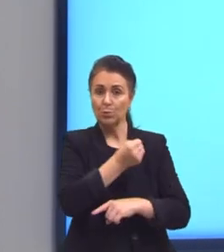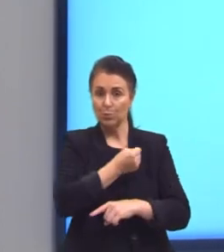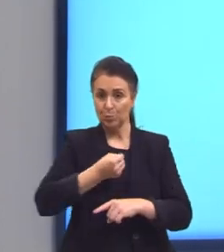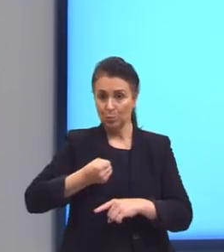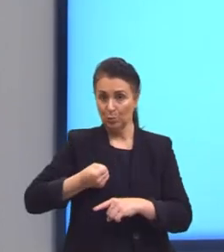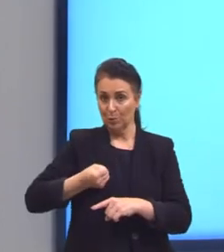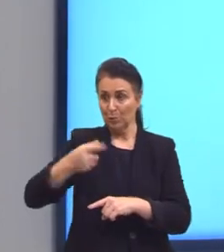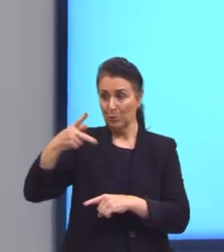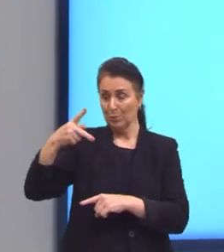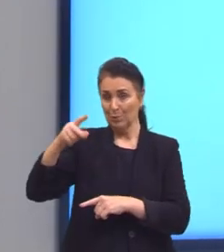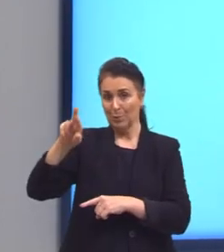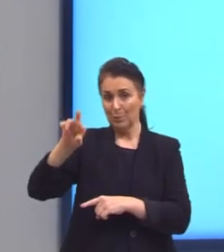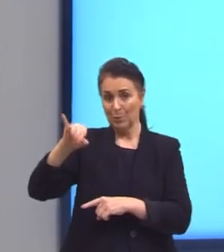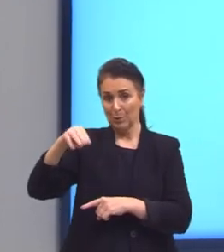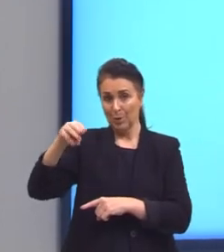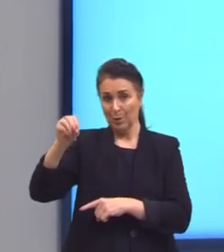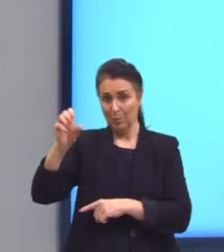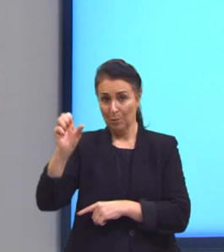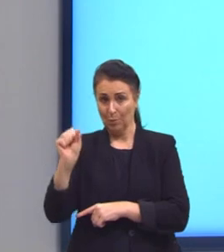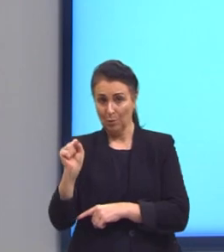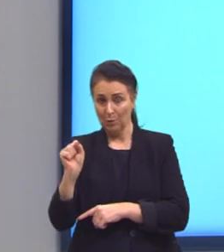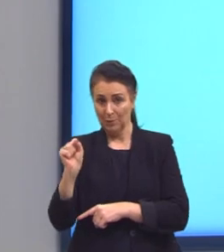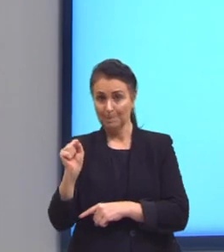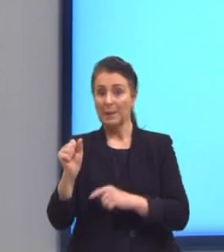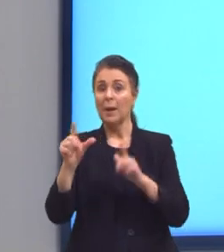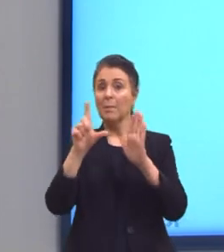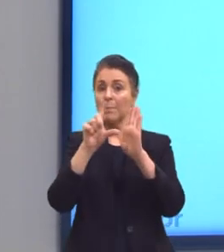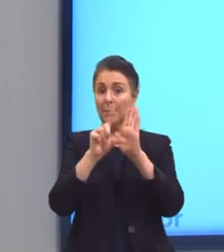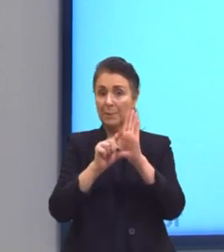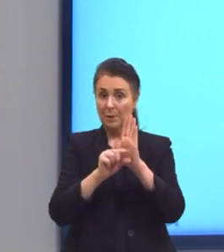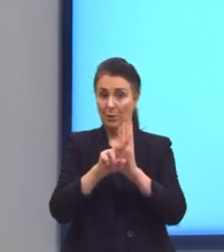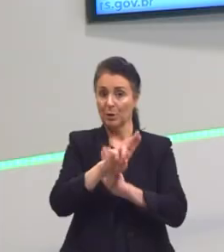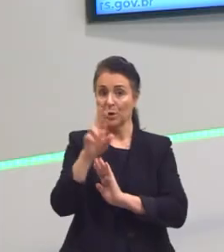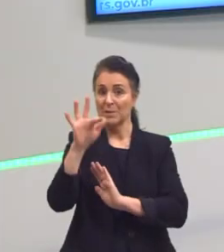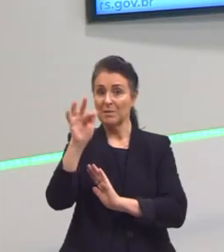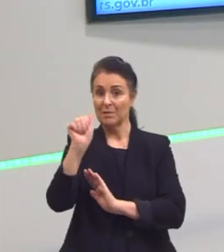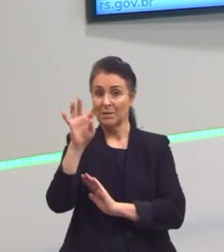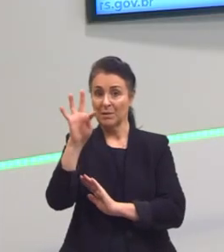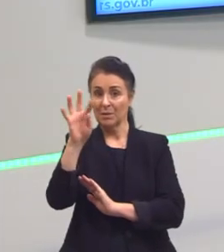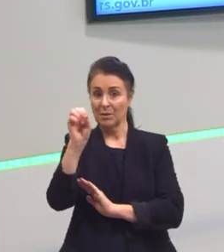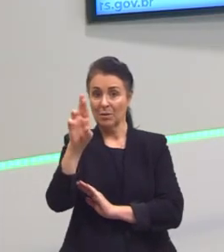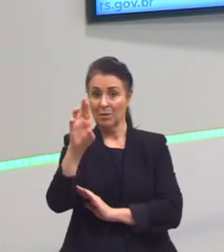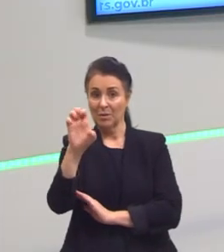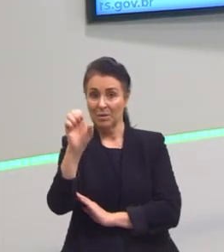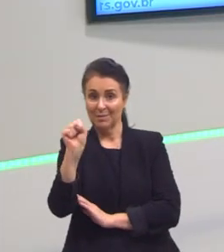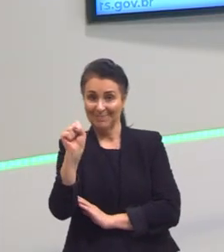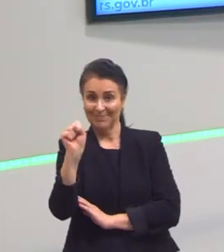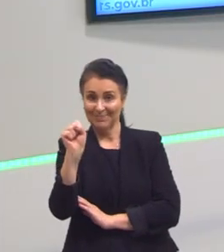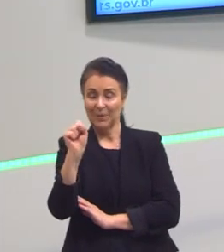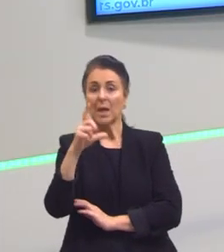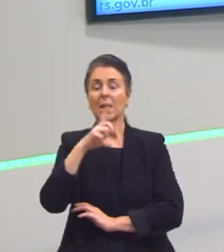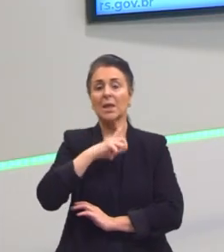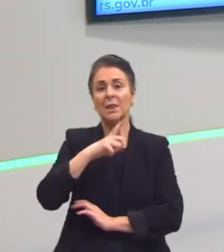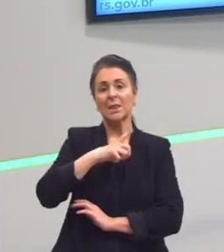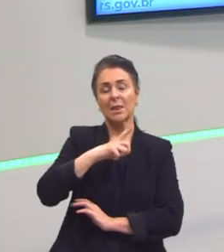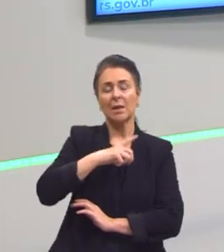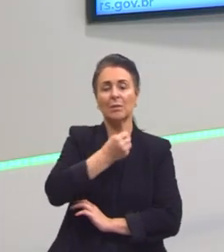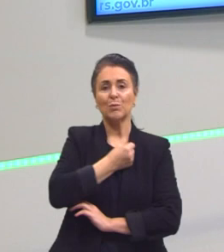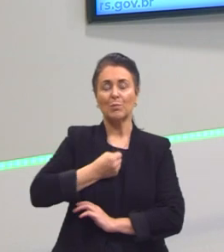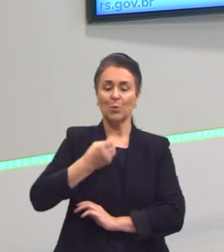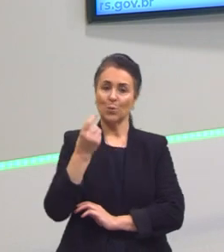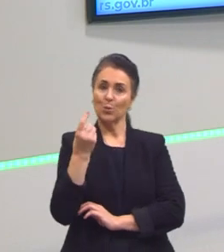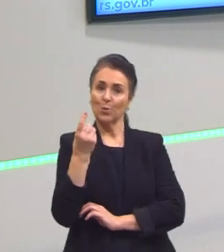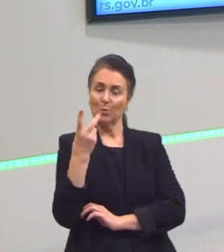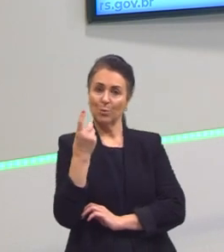menores, né? Que são chamados de fatores. Bom, como assim, tá? Por exemplo, se eu tenho ali um número 12,